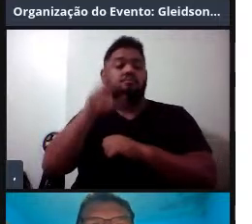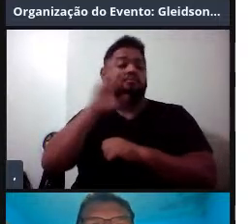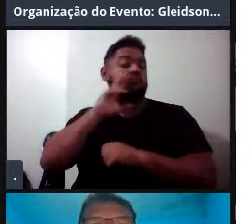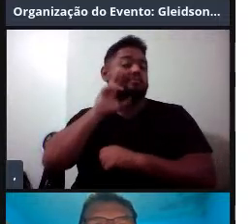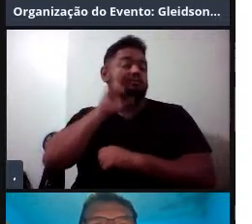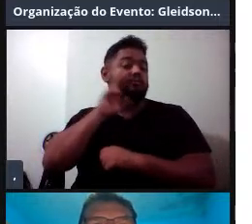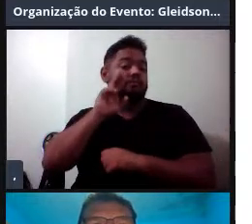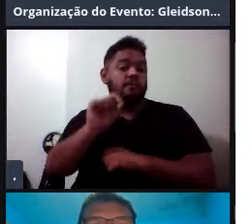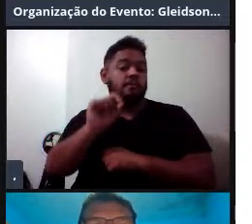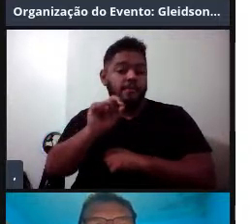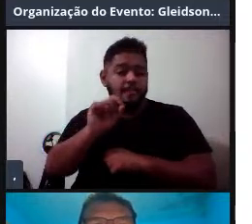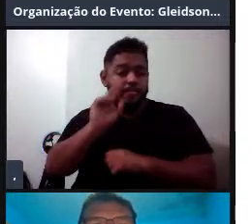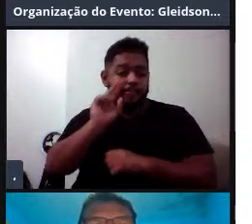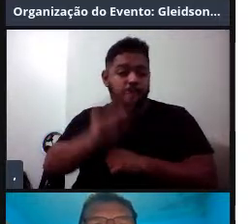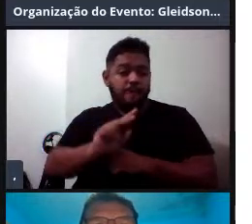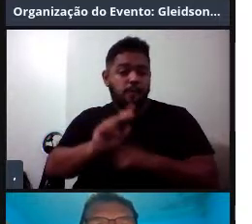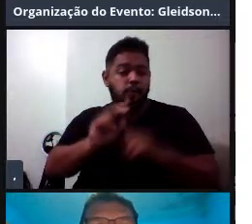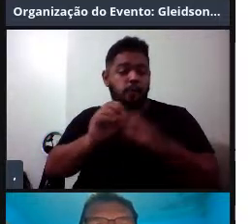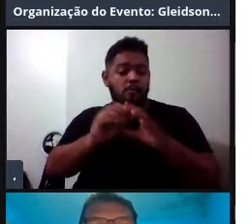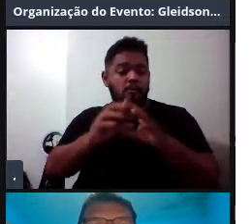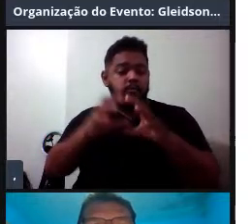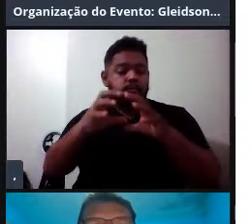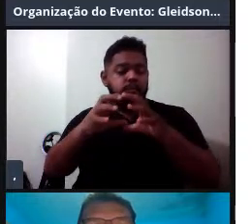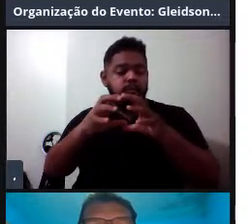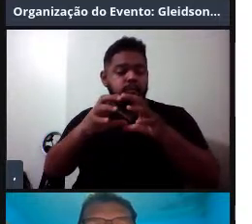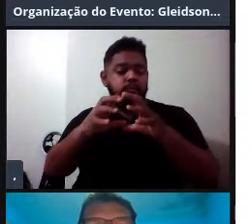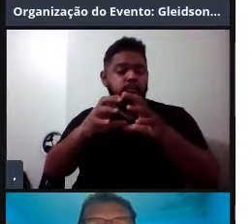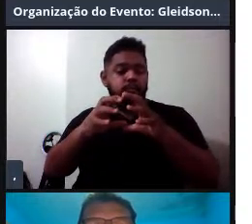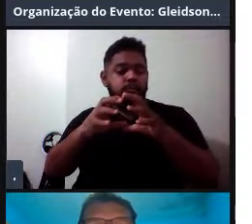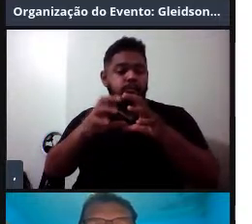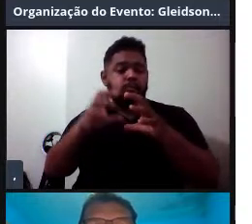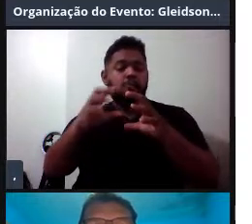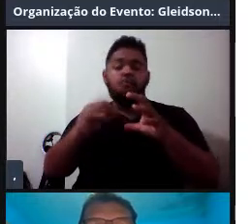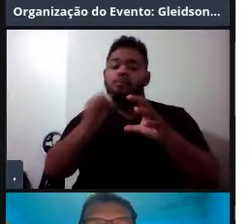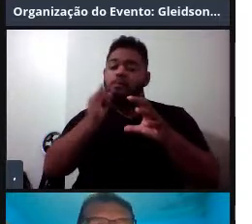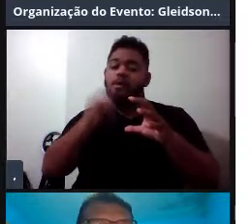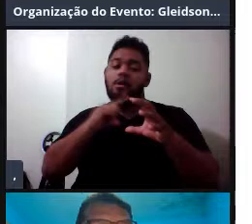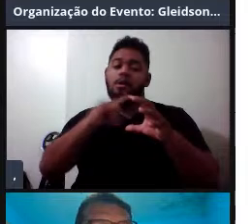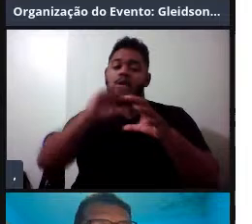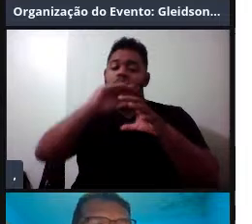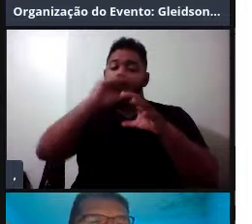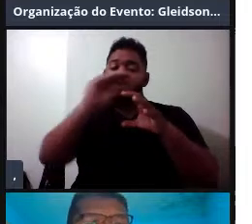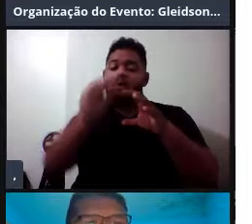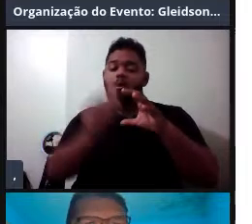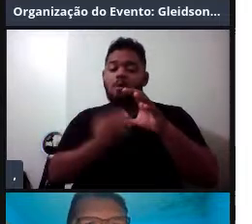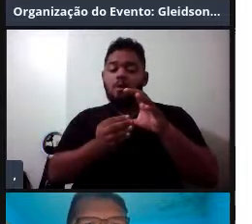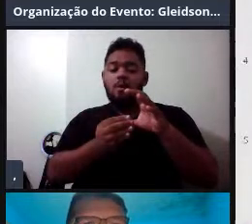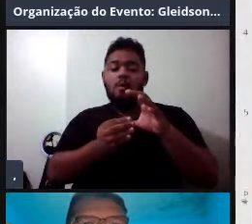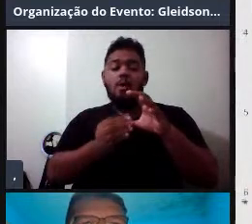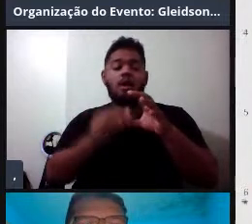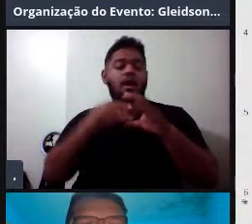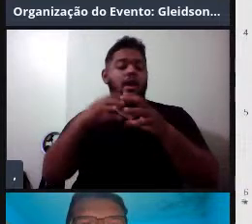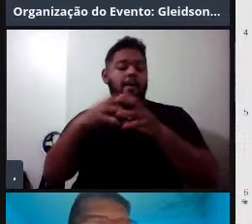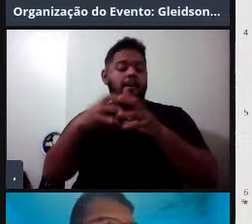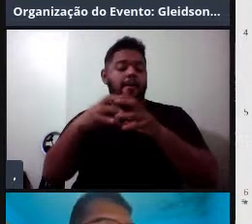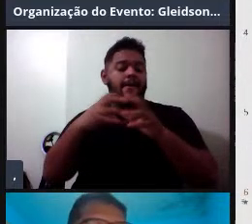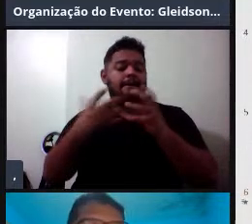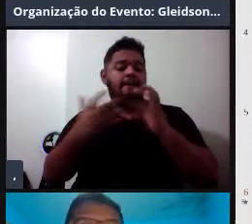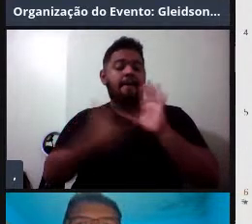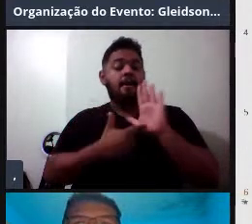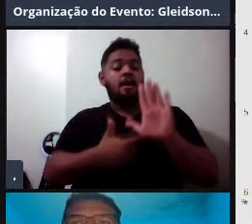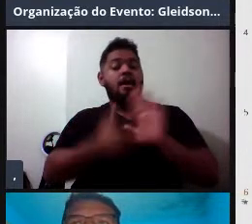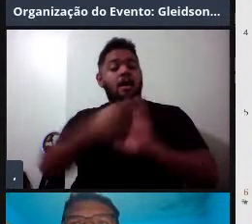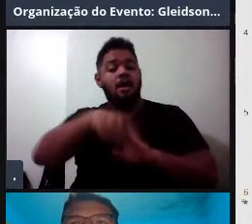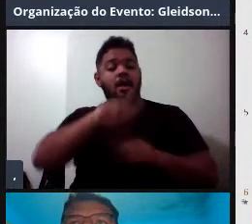vocês podem ver que a densidade é um pouquinho mais diferente do tecido adiposo mais externo aqui. E aí eu queria mostrar para vocês, se vocês